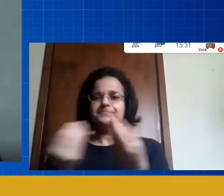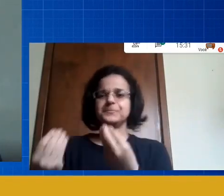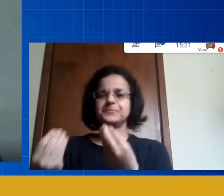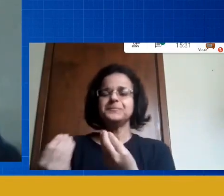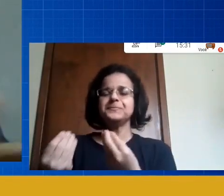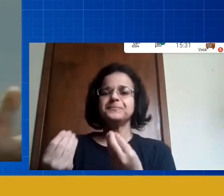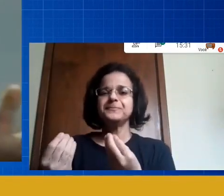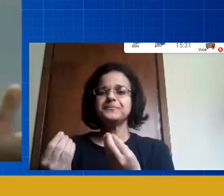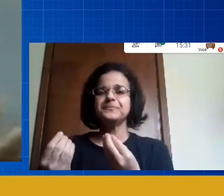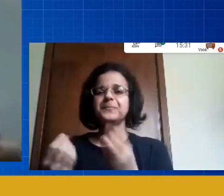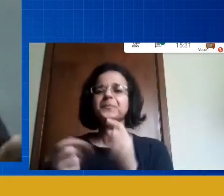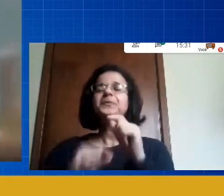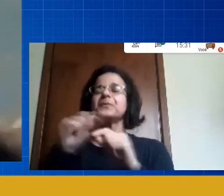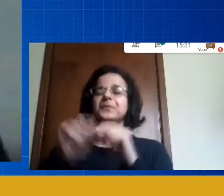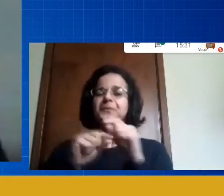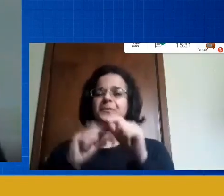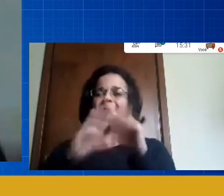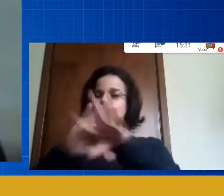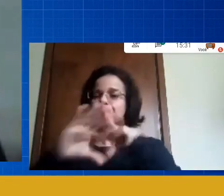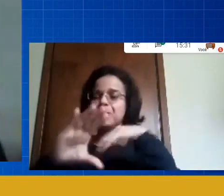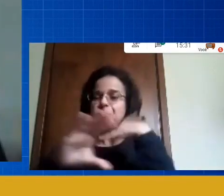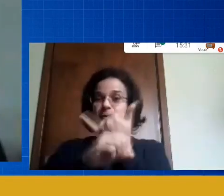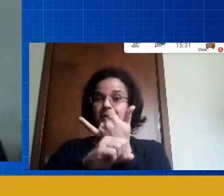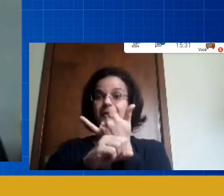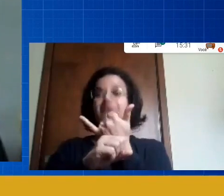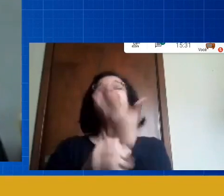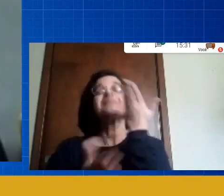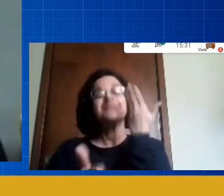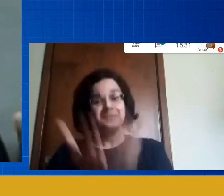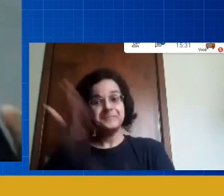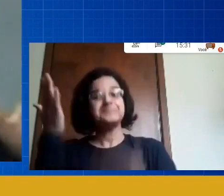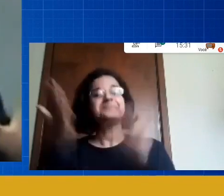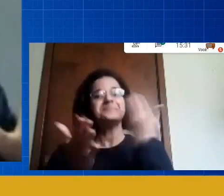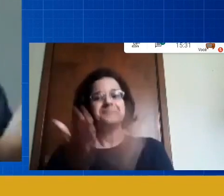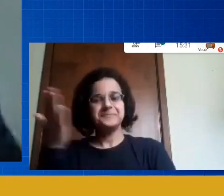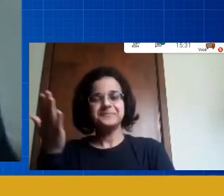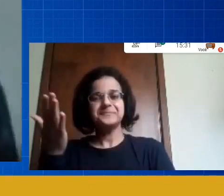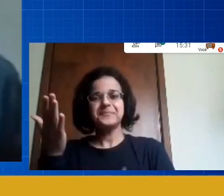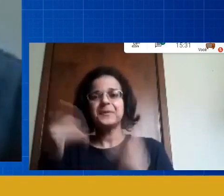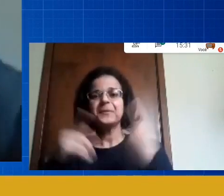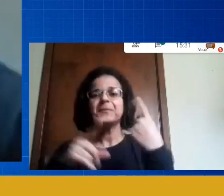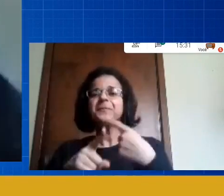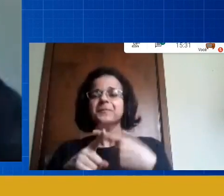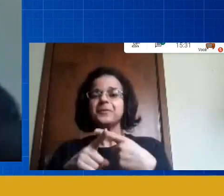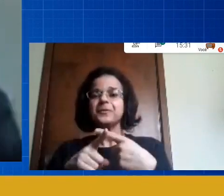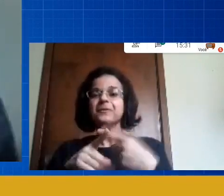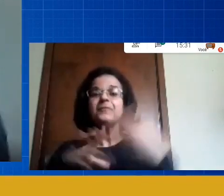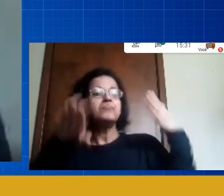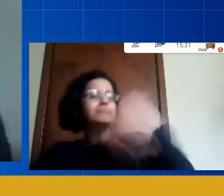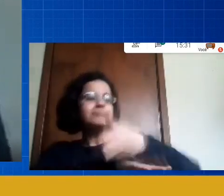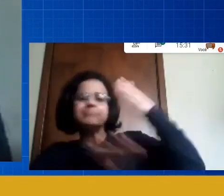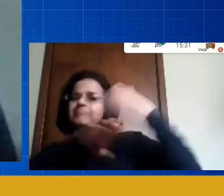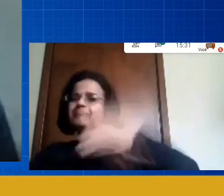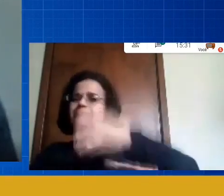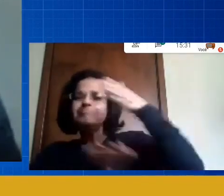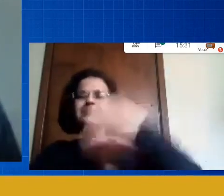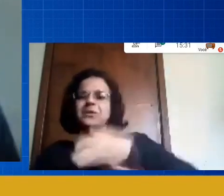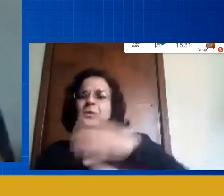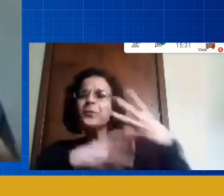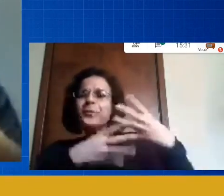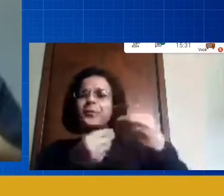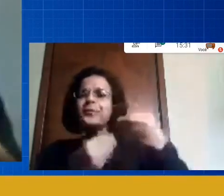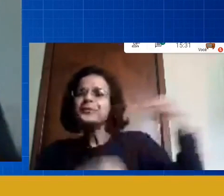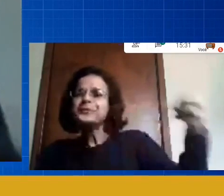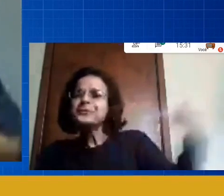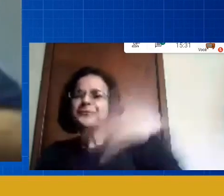de youtubers que vão perder o lugar sabe por quê estão entrando novos tem um